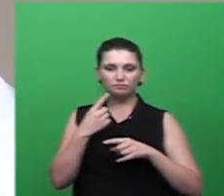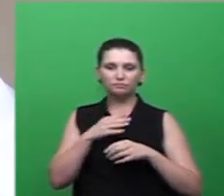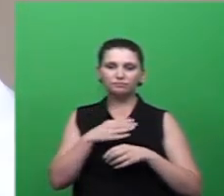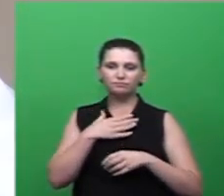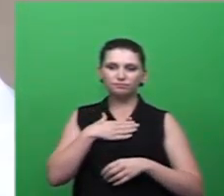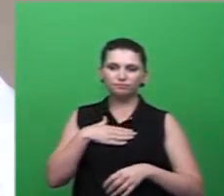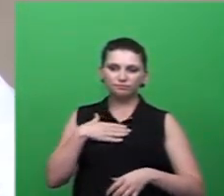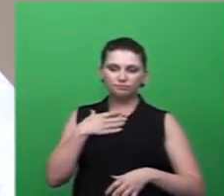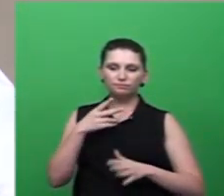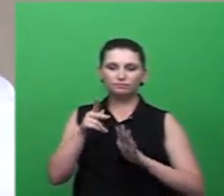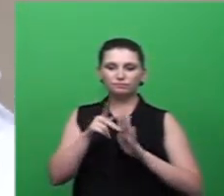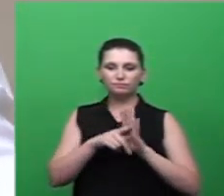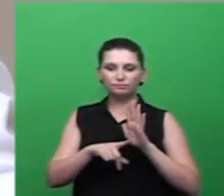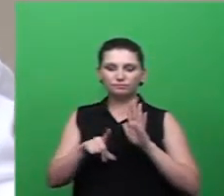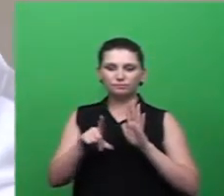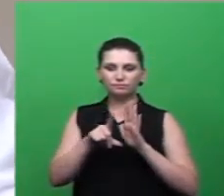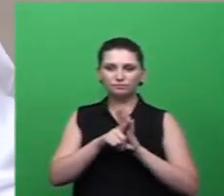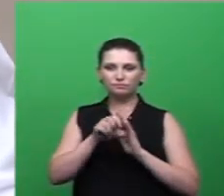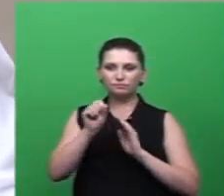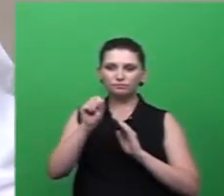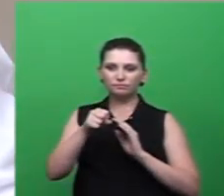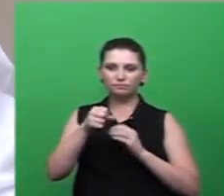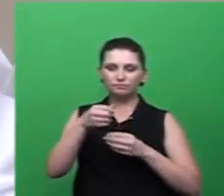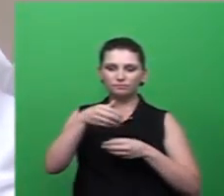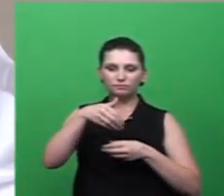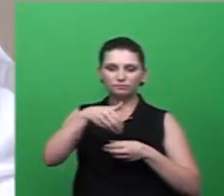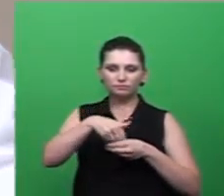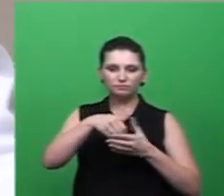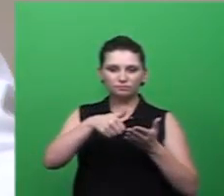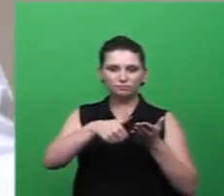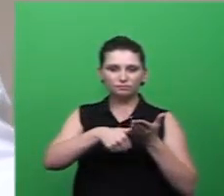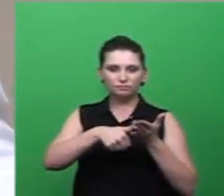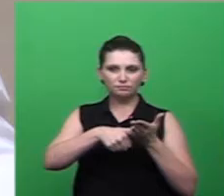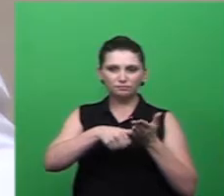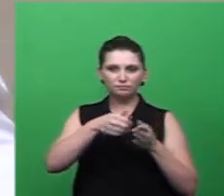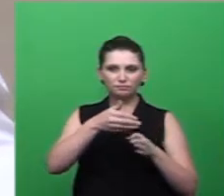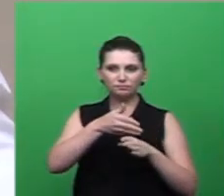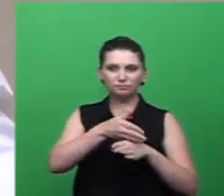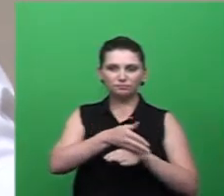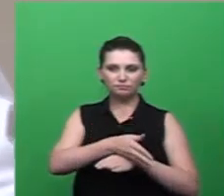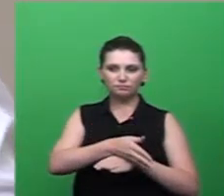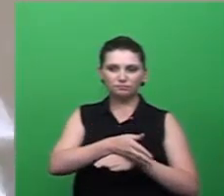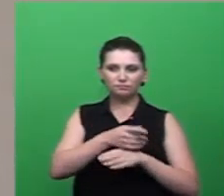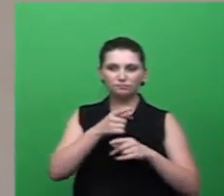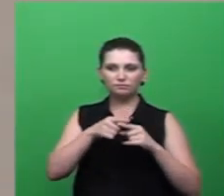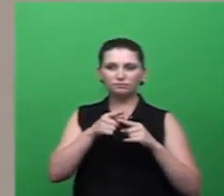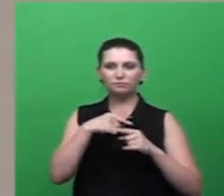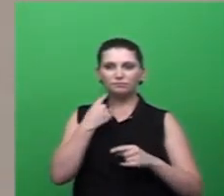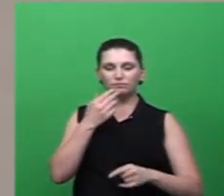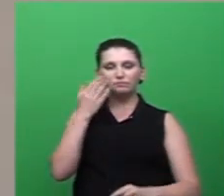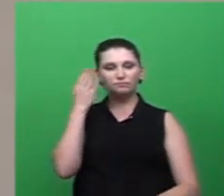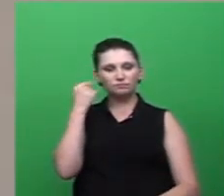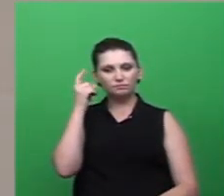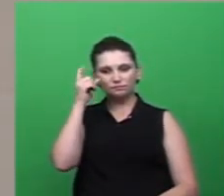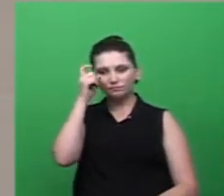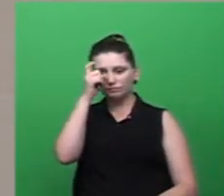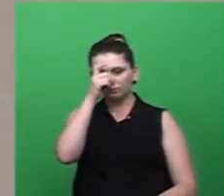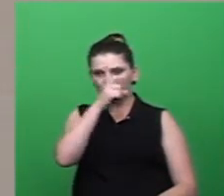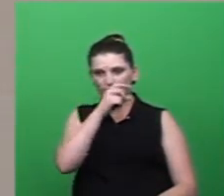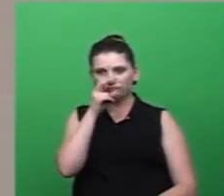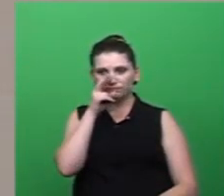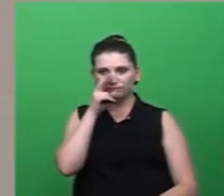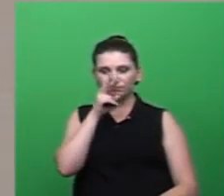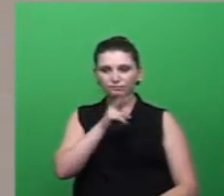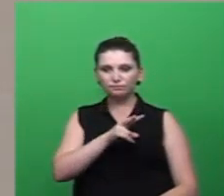aprovado esse projeto sim porque a gente sabe da dificuldade que eles têm até de entrar nas devidas propriedades onde tem